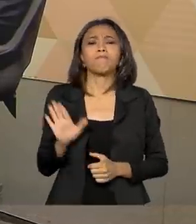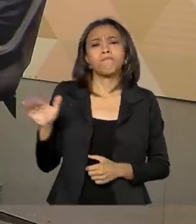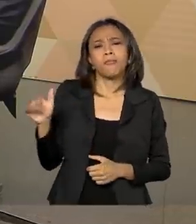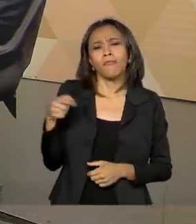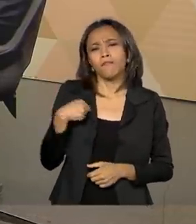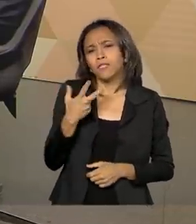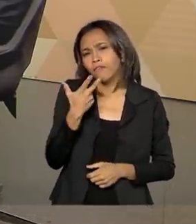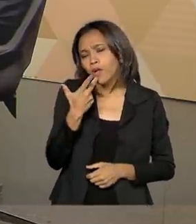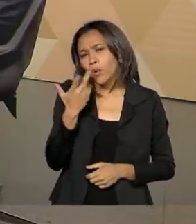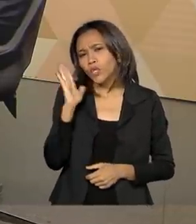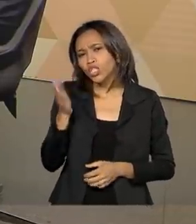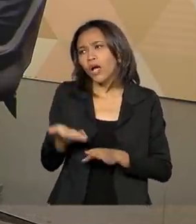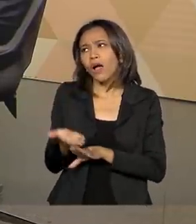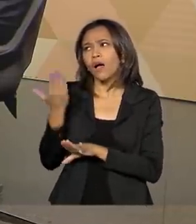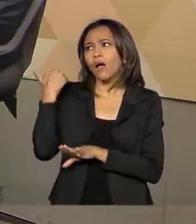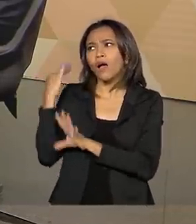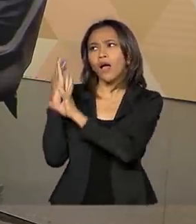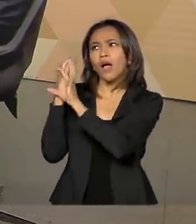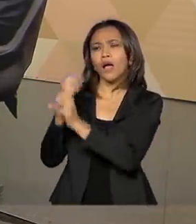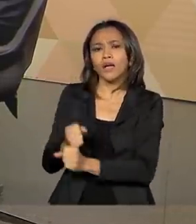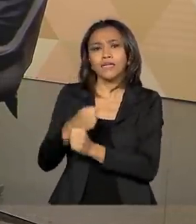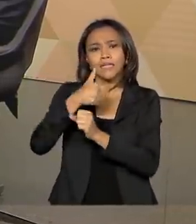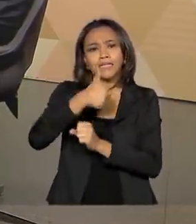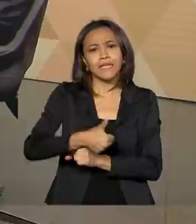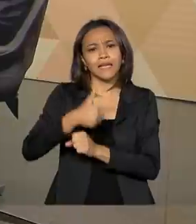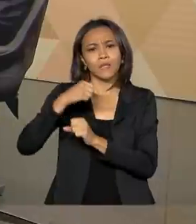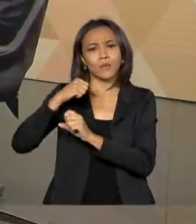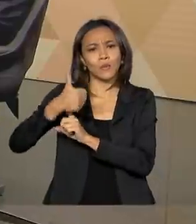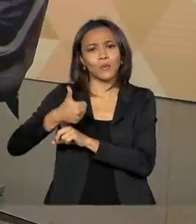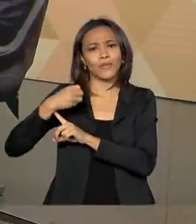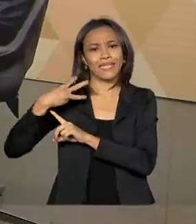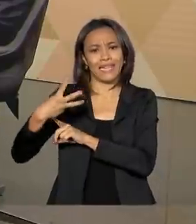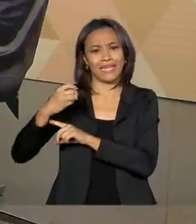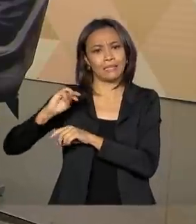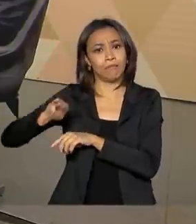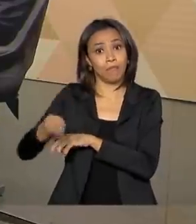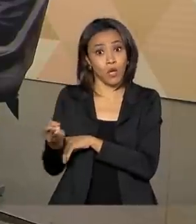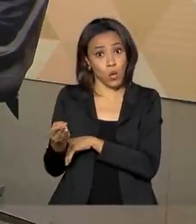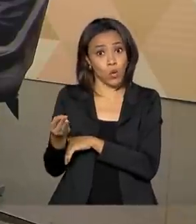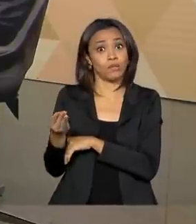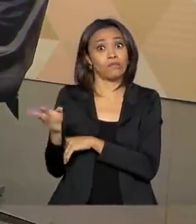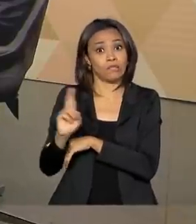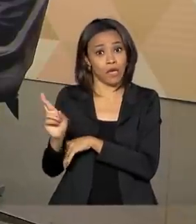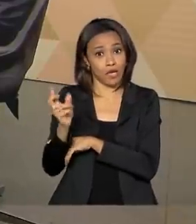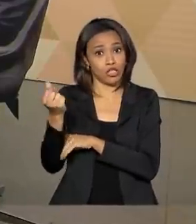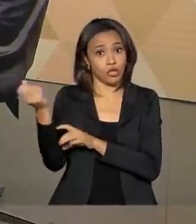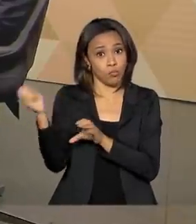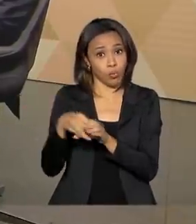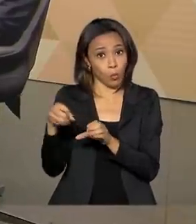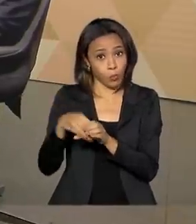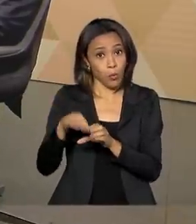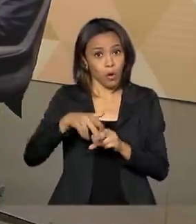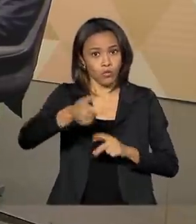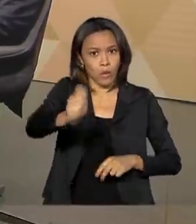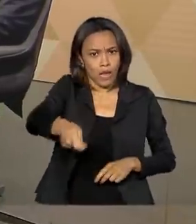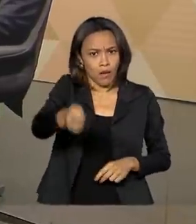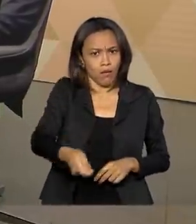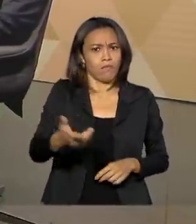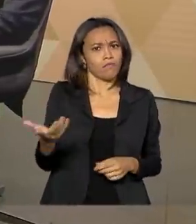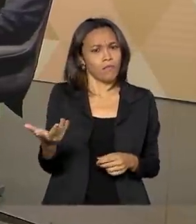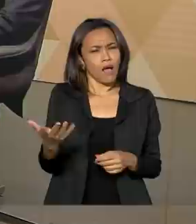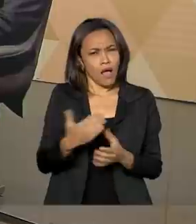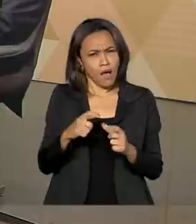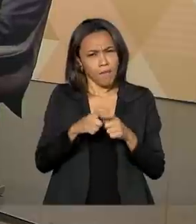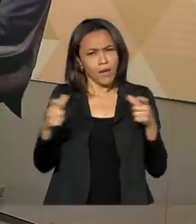já foram arrecadados, então, nesse ano, 113 milhões de reais com esses leilões. A maior parte deles se